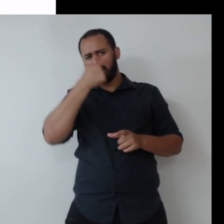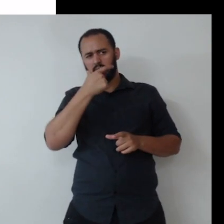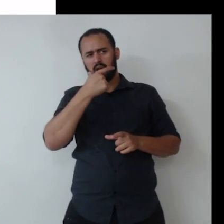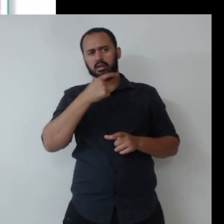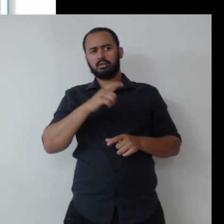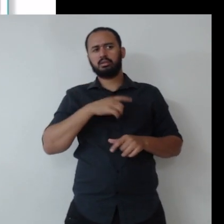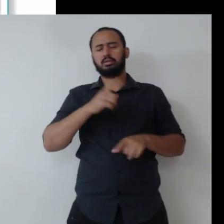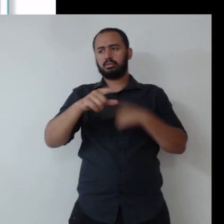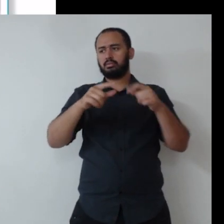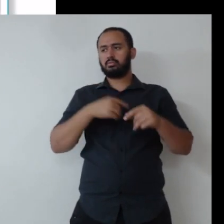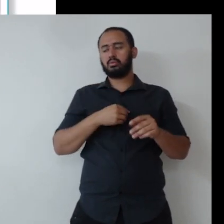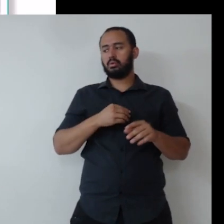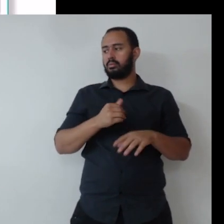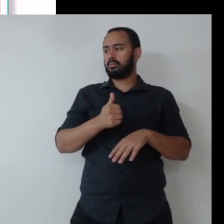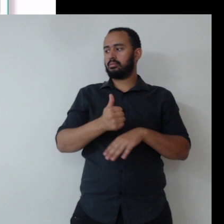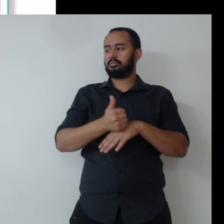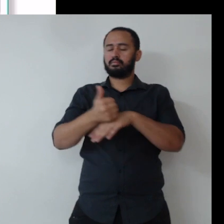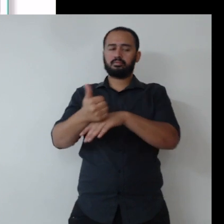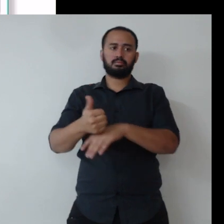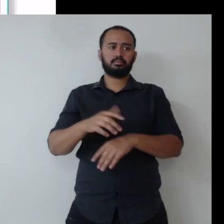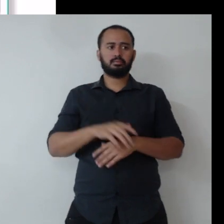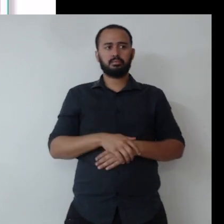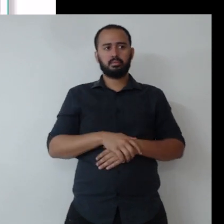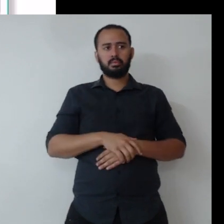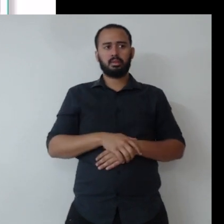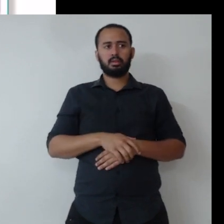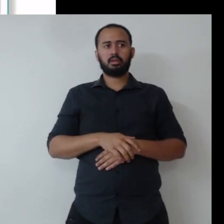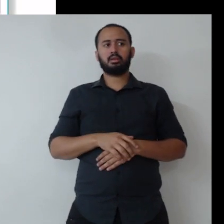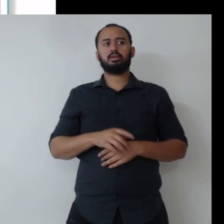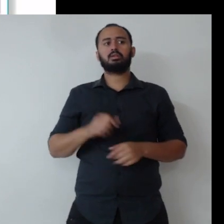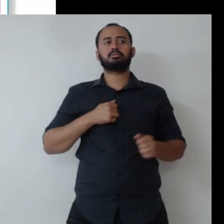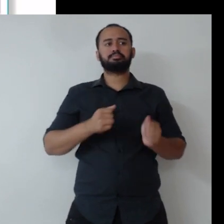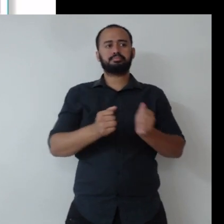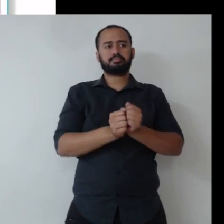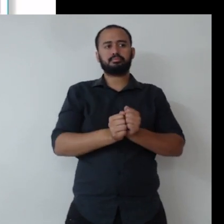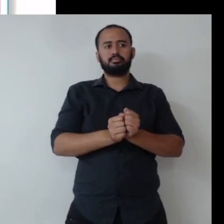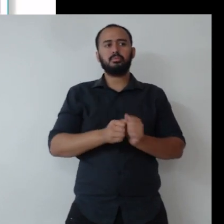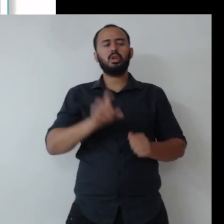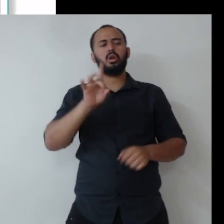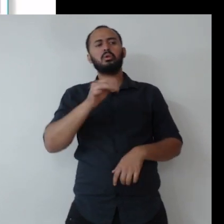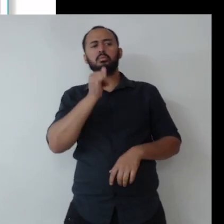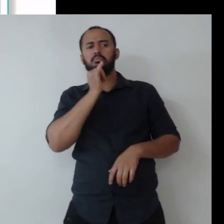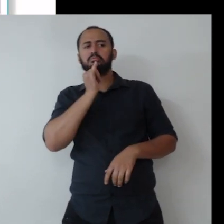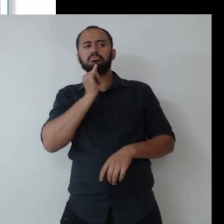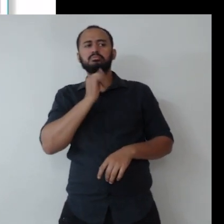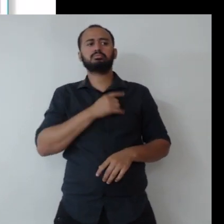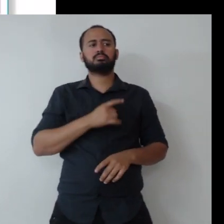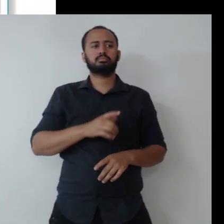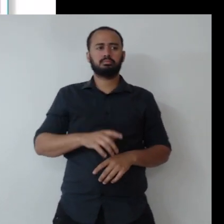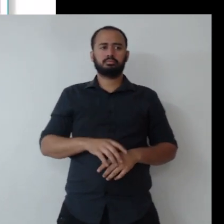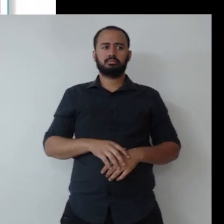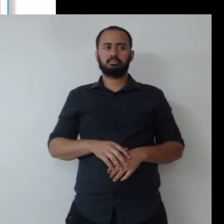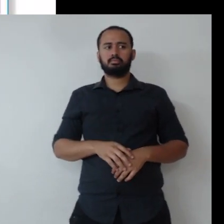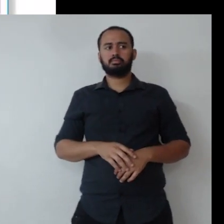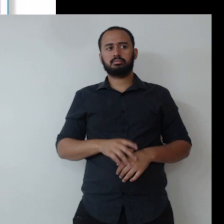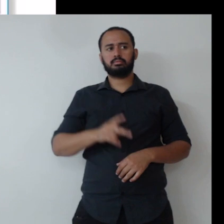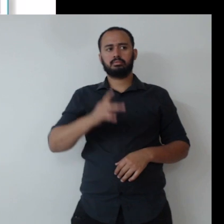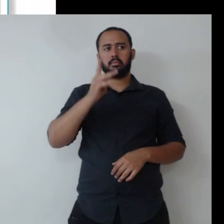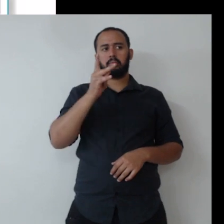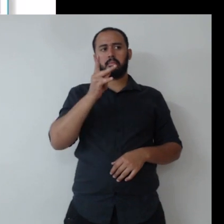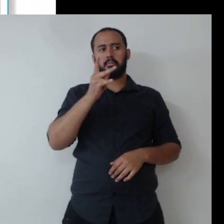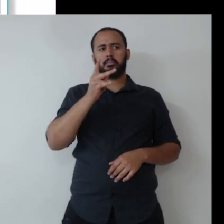eu passo para vocês. Essa é a cara do nosso plano de ação alguns exemplos, é interessante que isso um painel de BI,